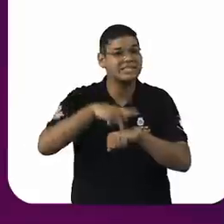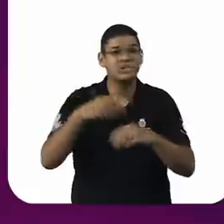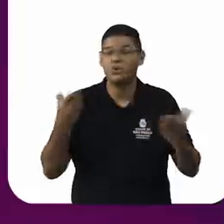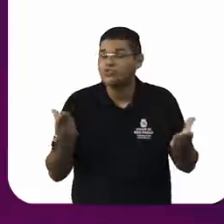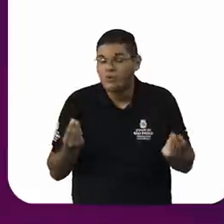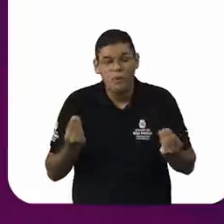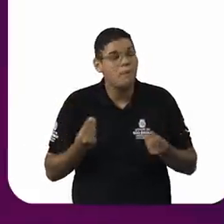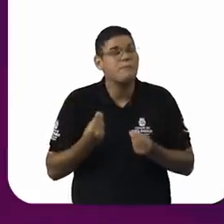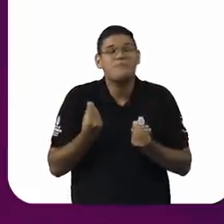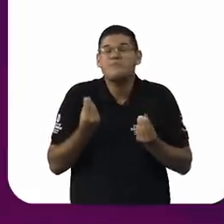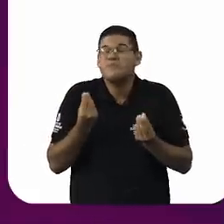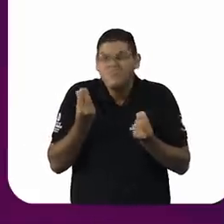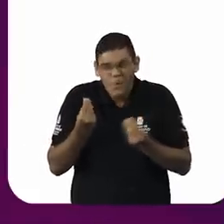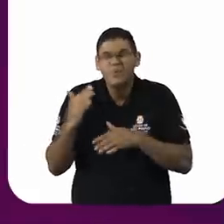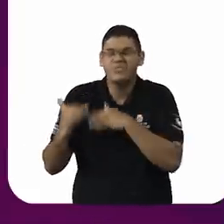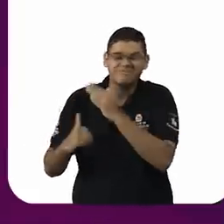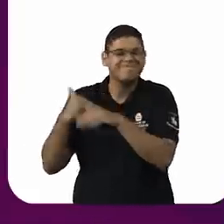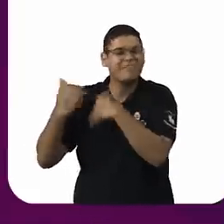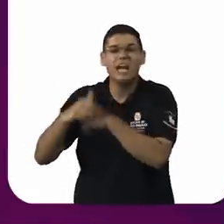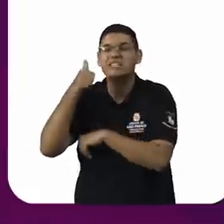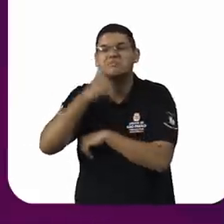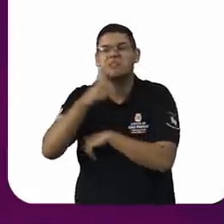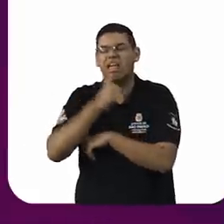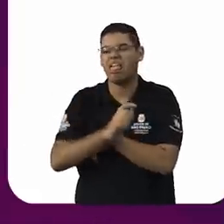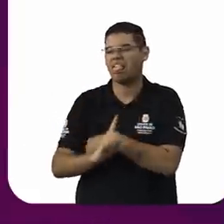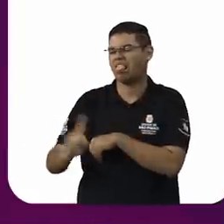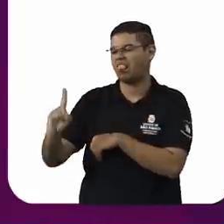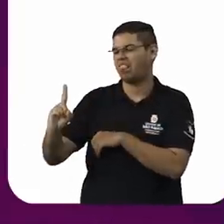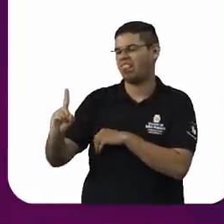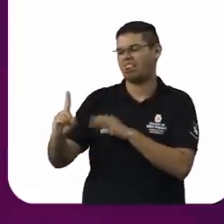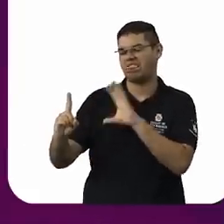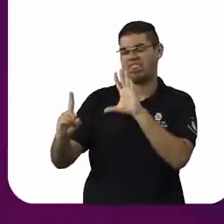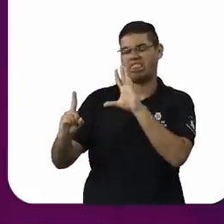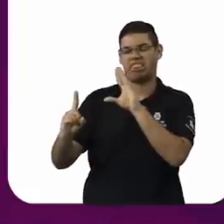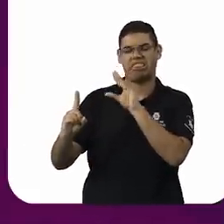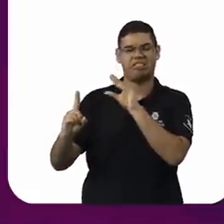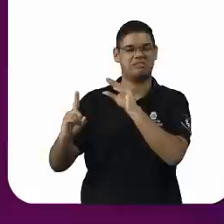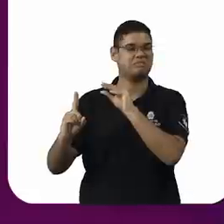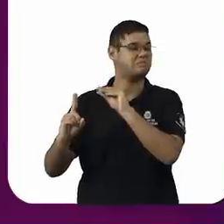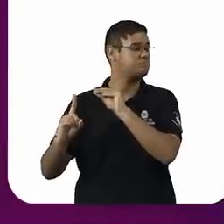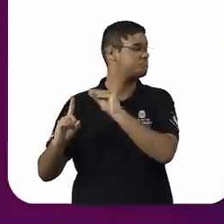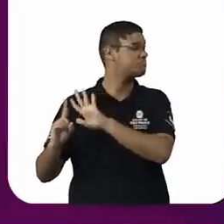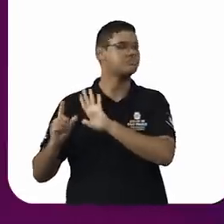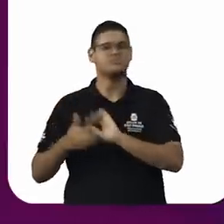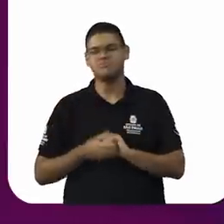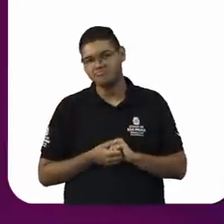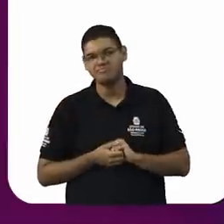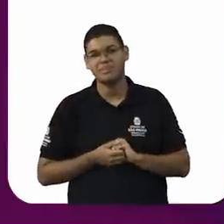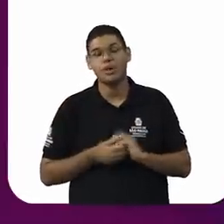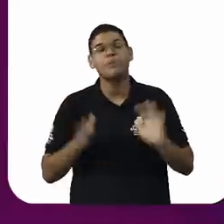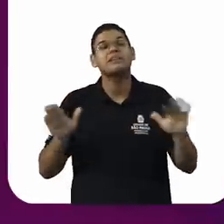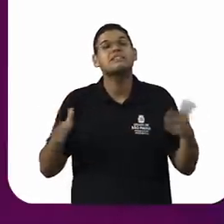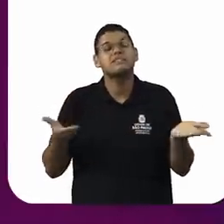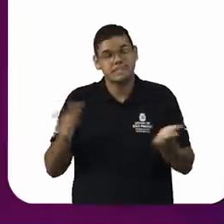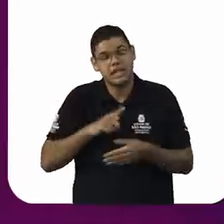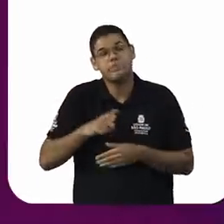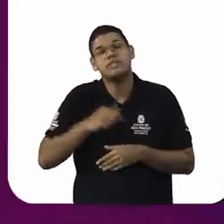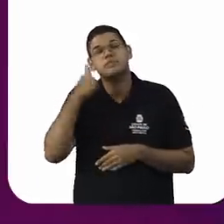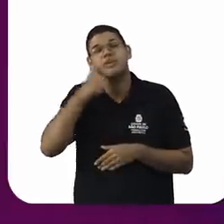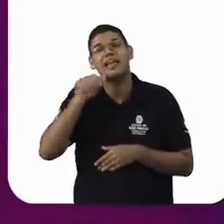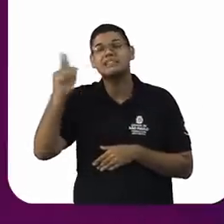consideradas pessoas. Aí nós temos as mulheres francesas que, para que pudessem trabalhar,